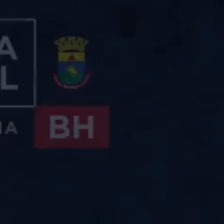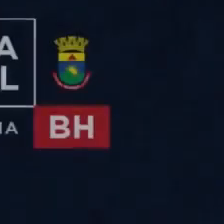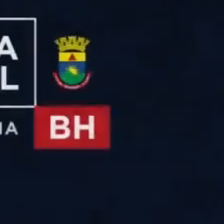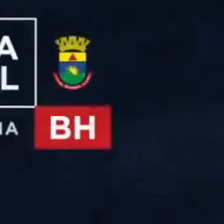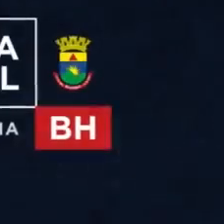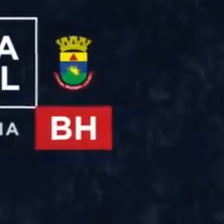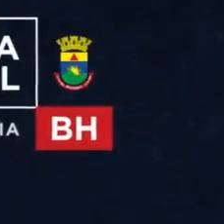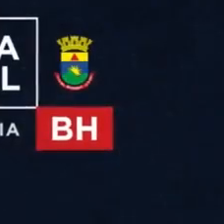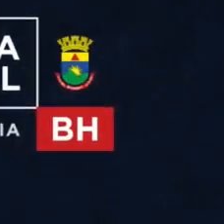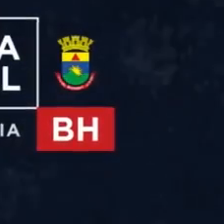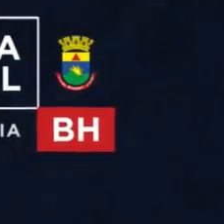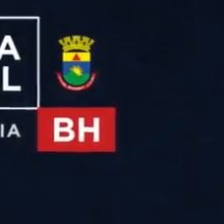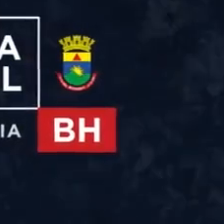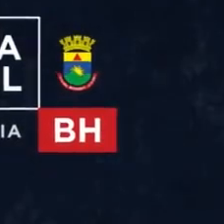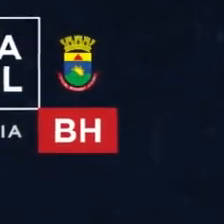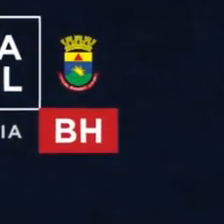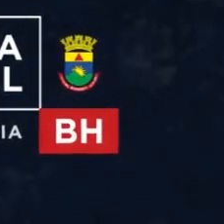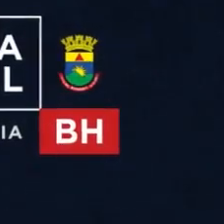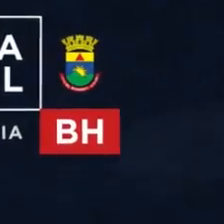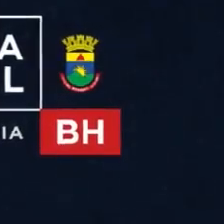Obrigado, tarde.